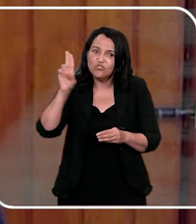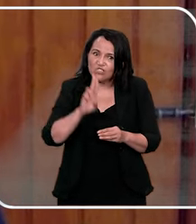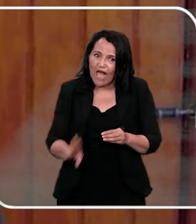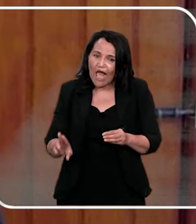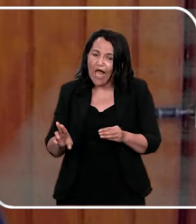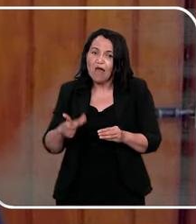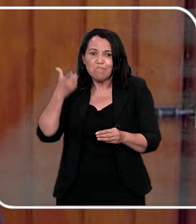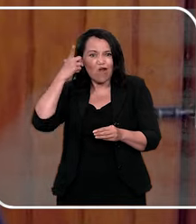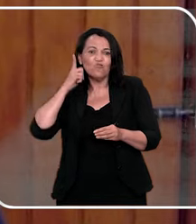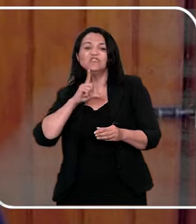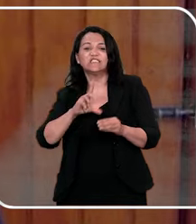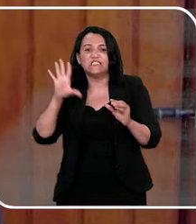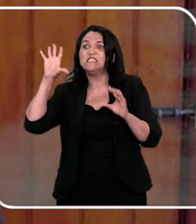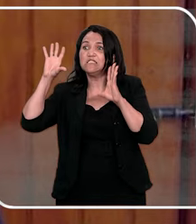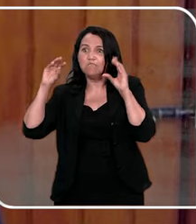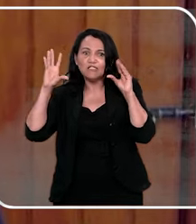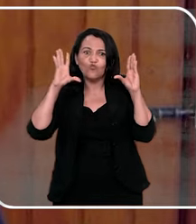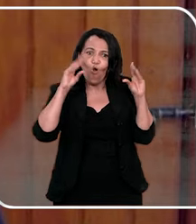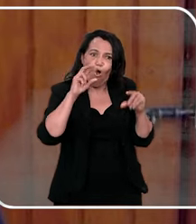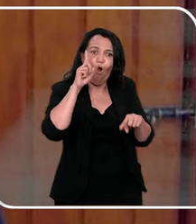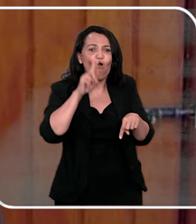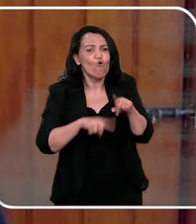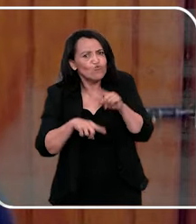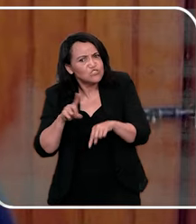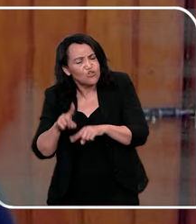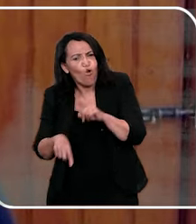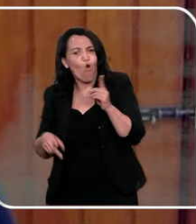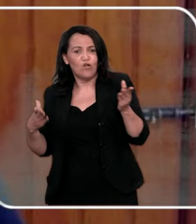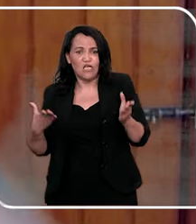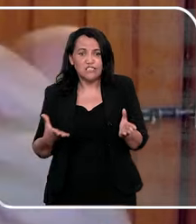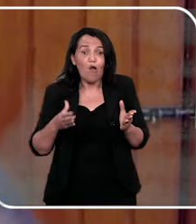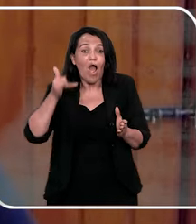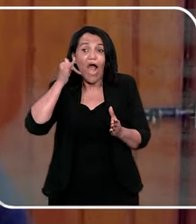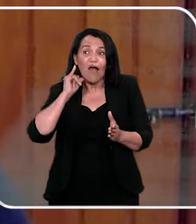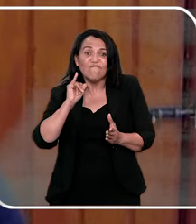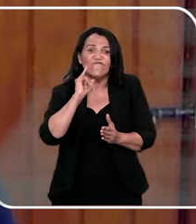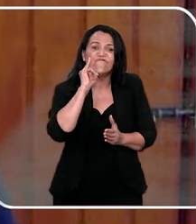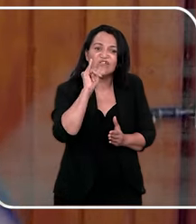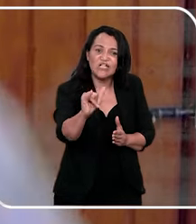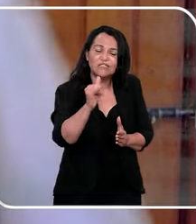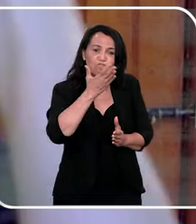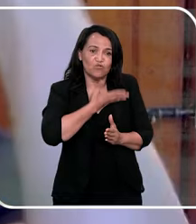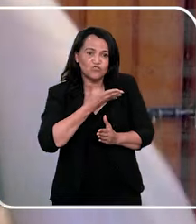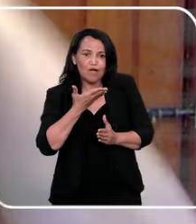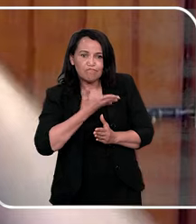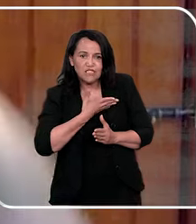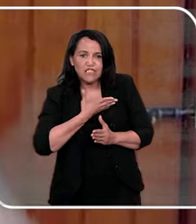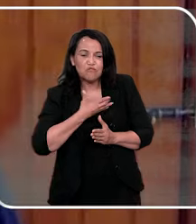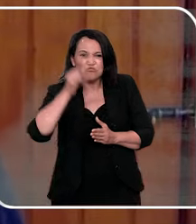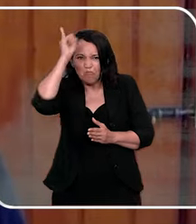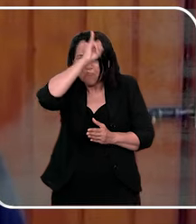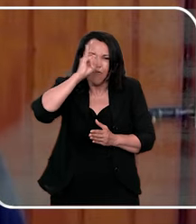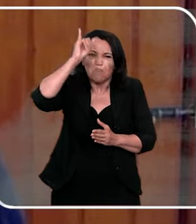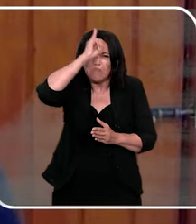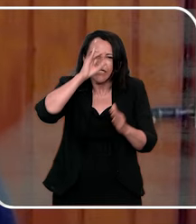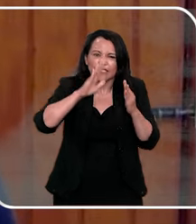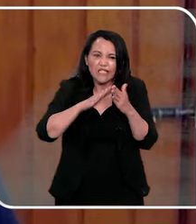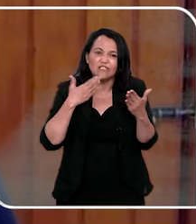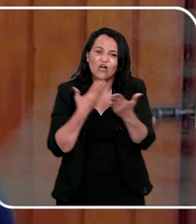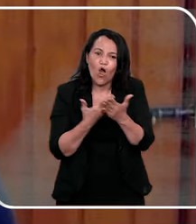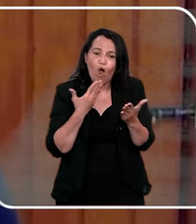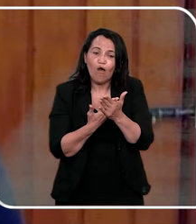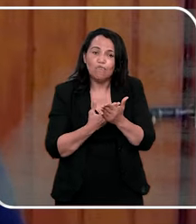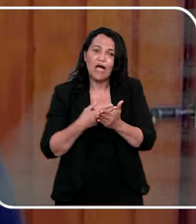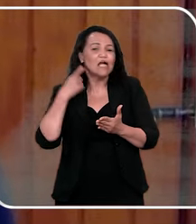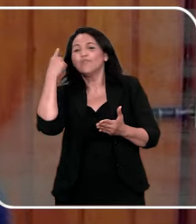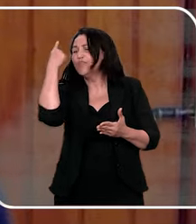aquela pessoa pode não ser uma criança, depois usar isso para te chantagear, para conseguir mais coisa, né, mais material, então, mas avisa para os colegas da